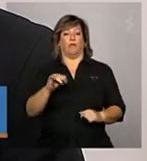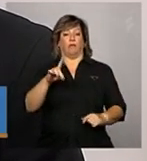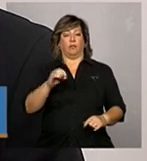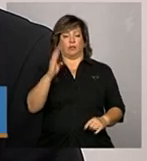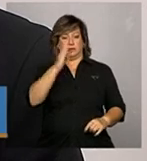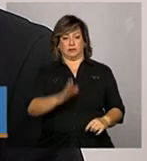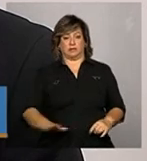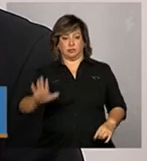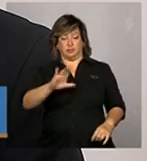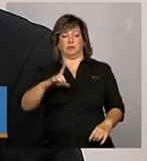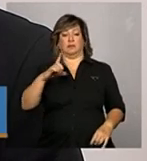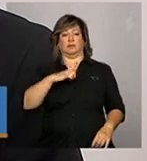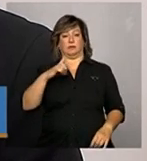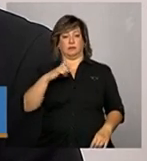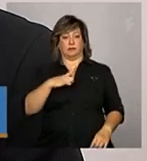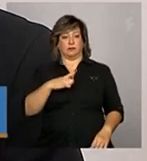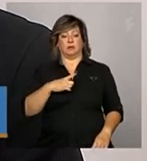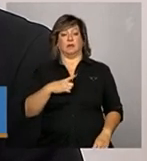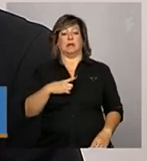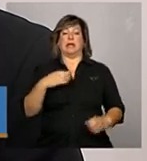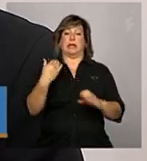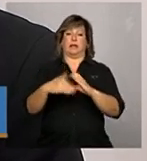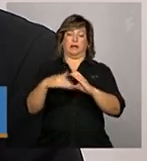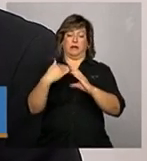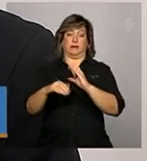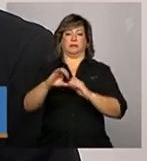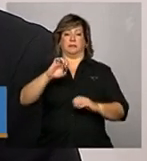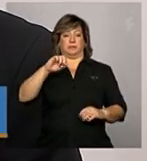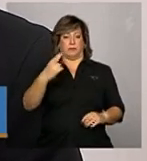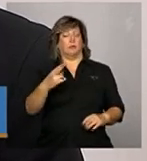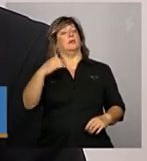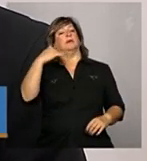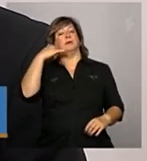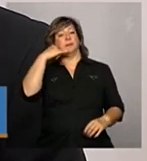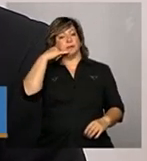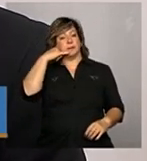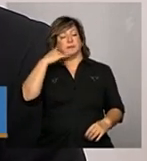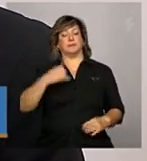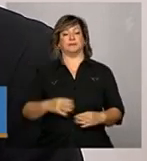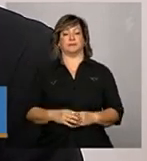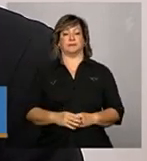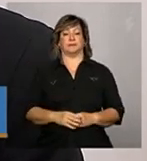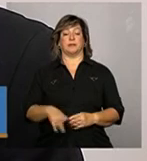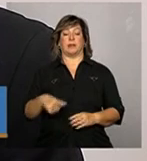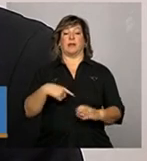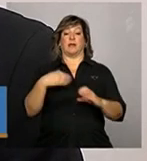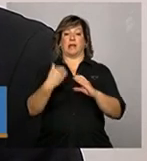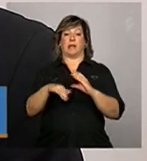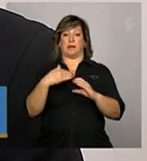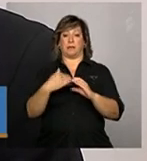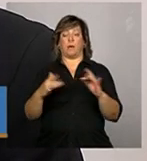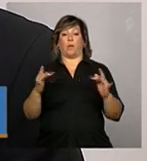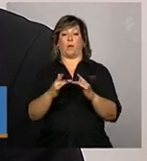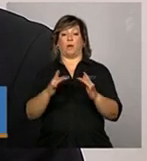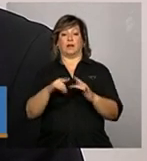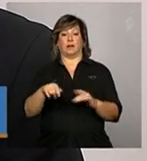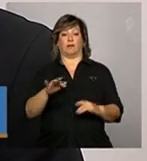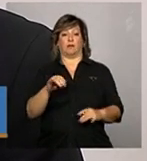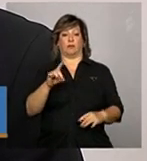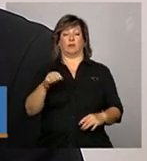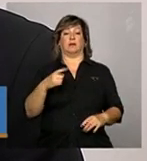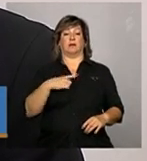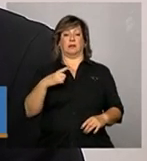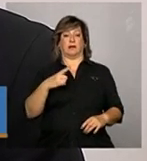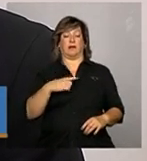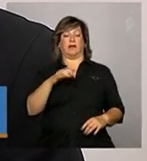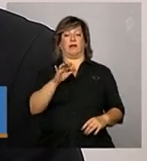pelo tanto pelo e-mail ou por telefone o e-mail de contato do fundo é fnas